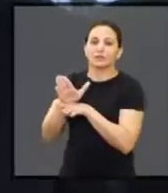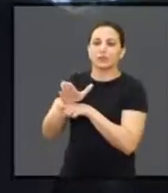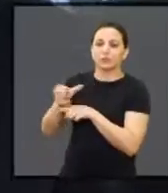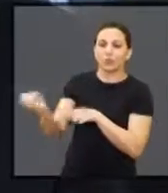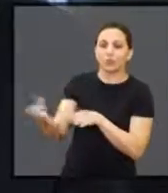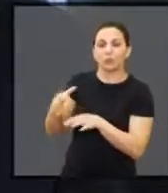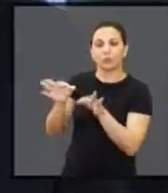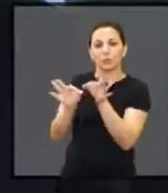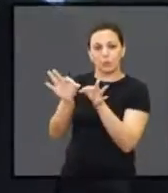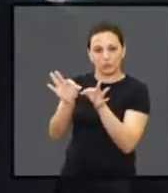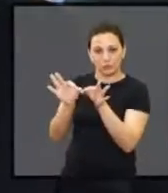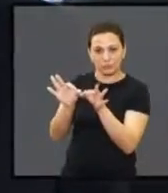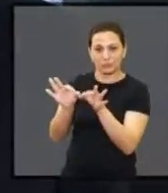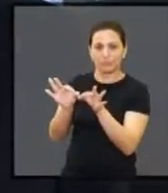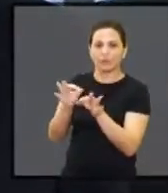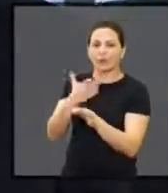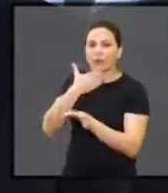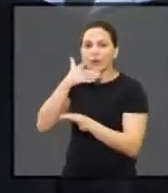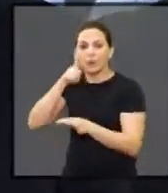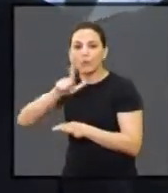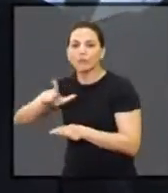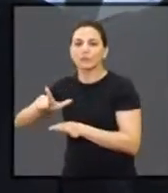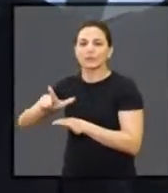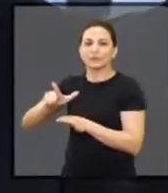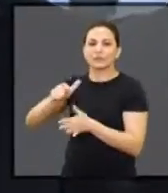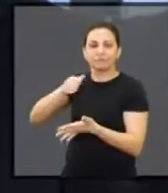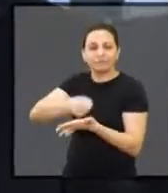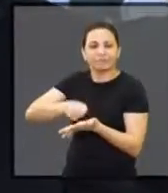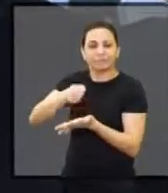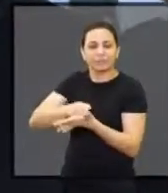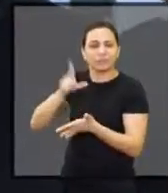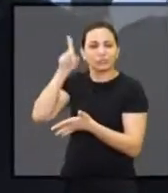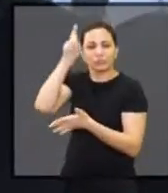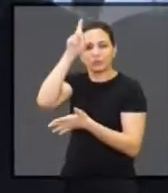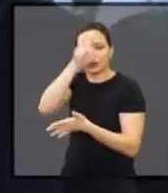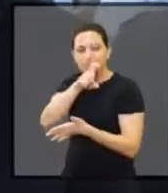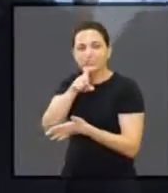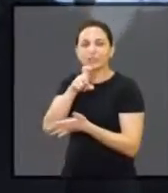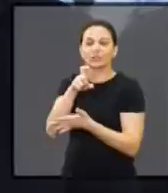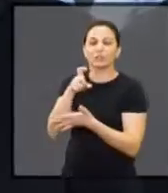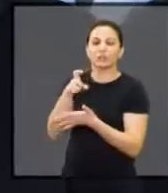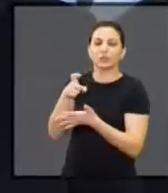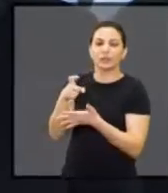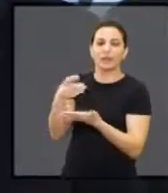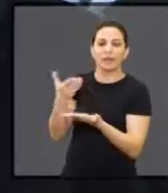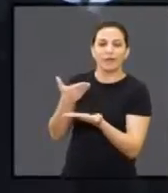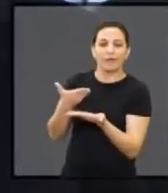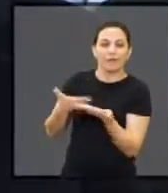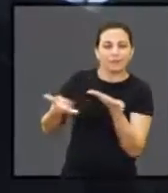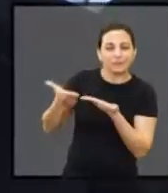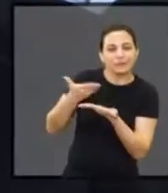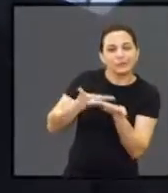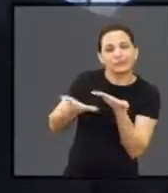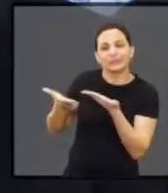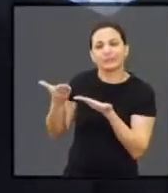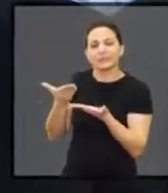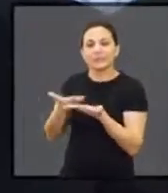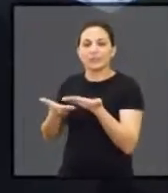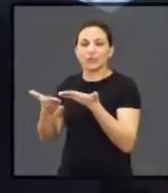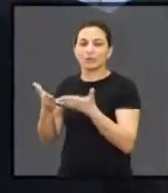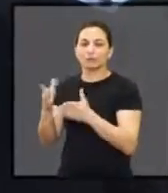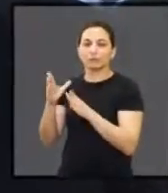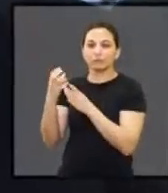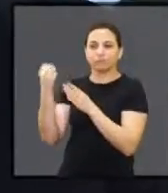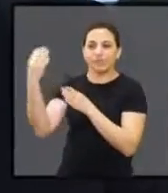esse novo projeto. É uma grande conquista, foi uma luta árdua, difícil, complexa, que envolveu muitas negociações,